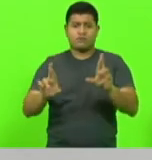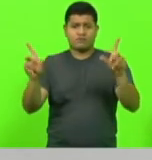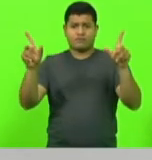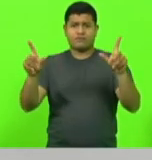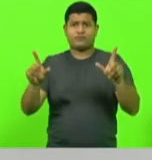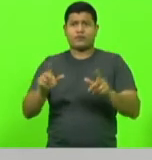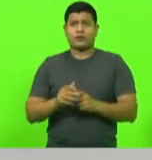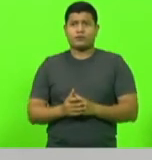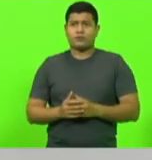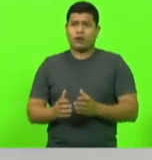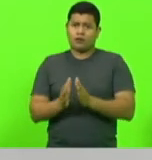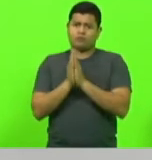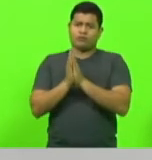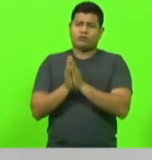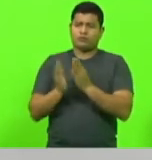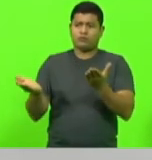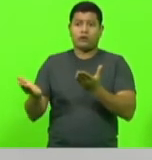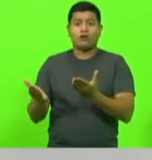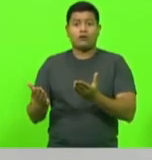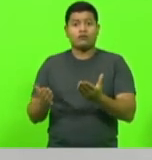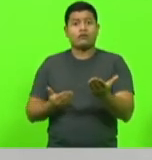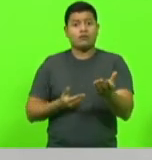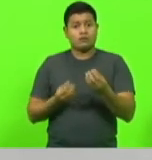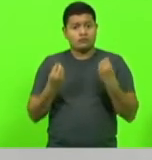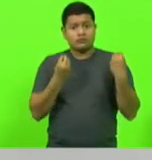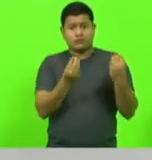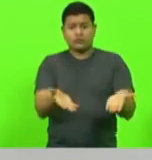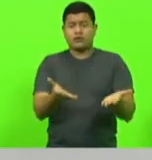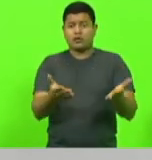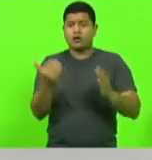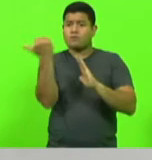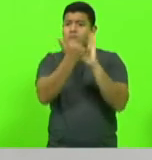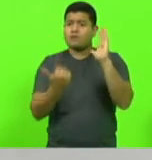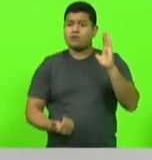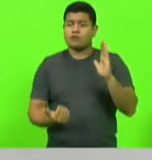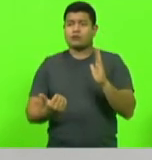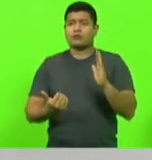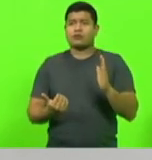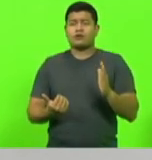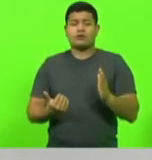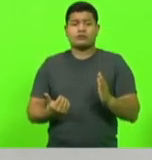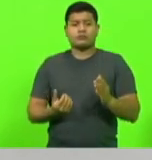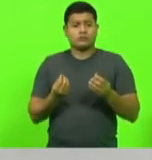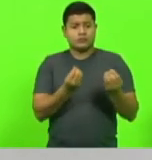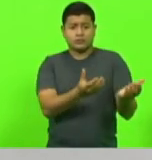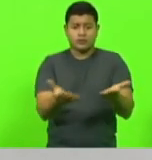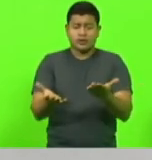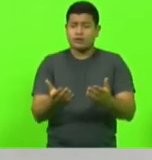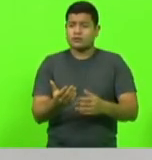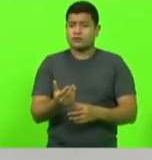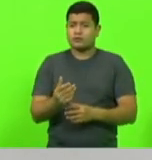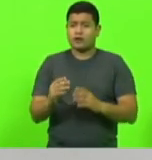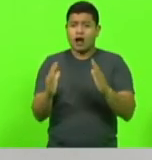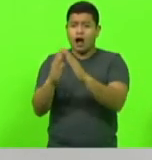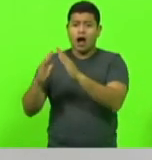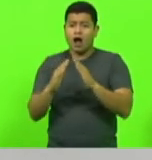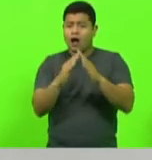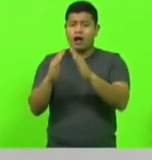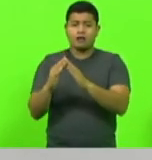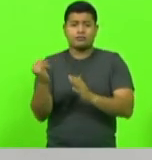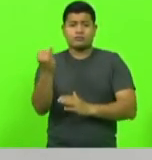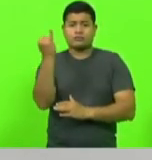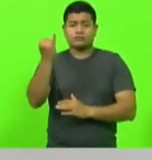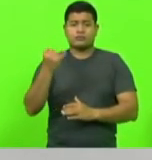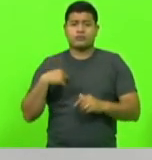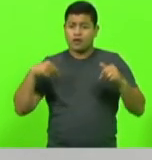mas pelo menos tenha um programa de habitação, ofereça a casa popular para quem precisa. Então, a situação hoje do Brasil, ela é muito